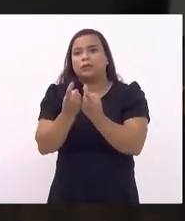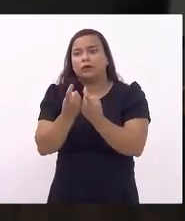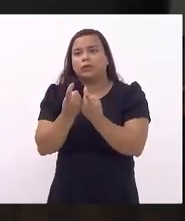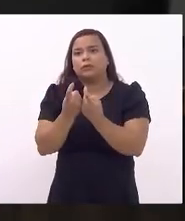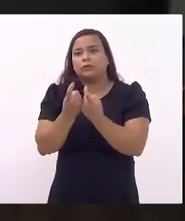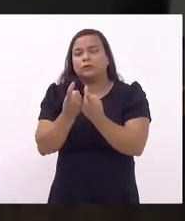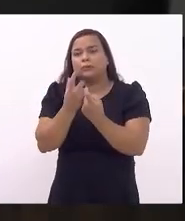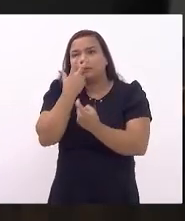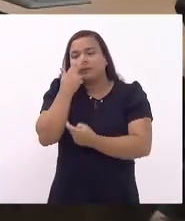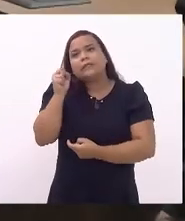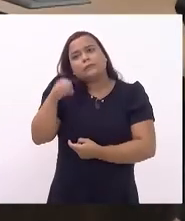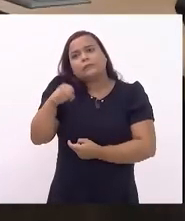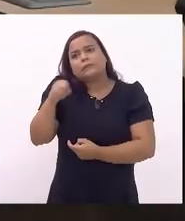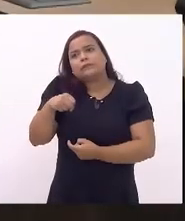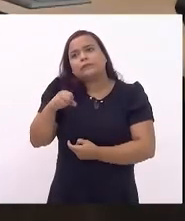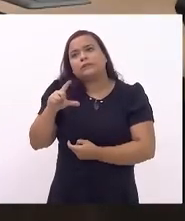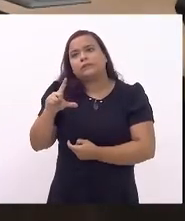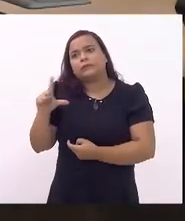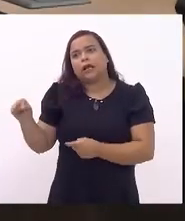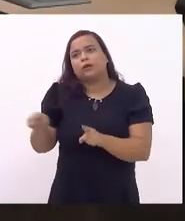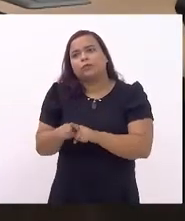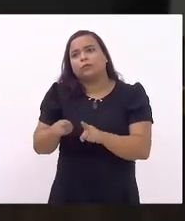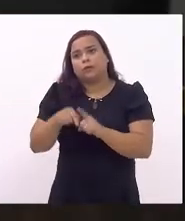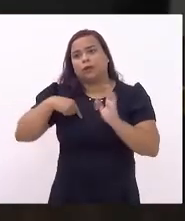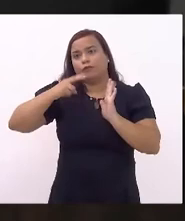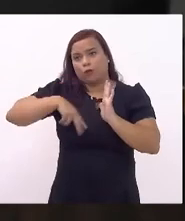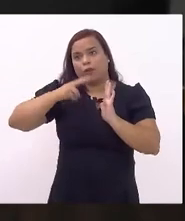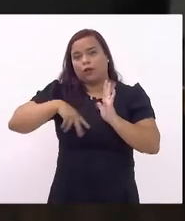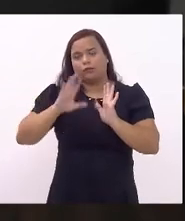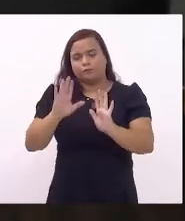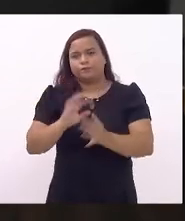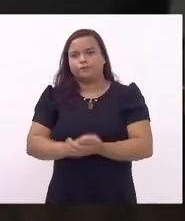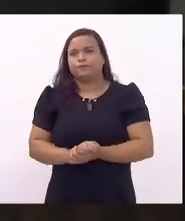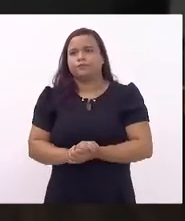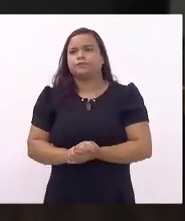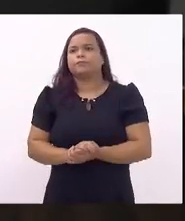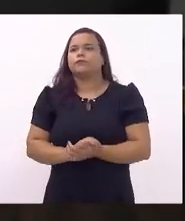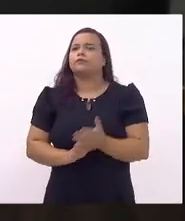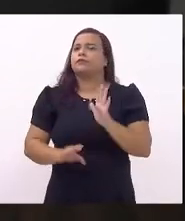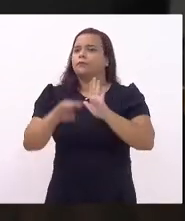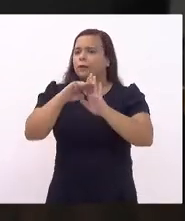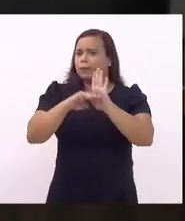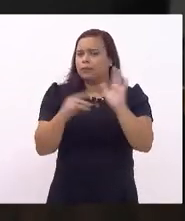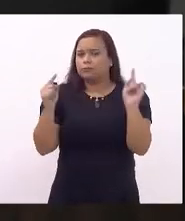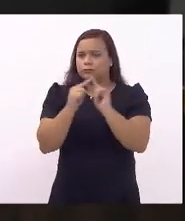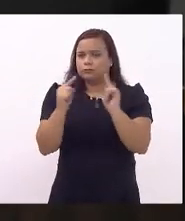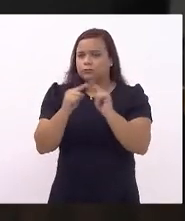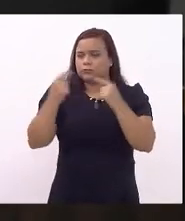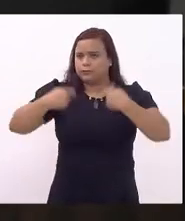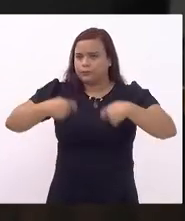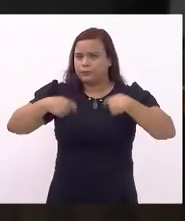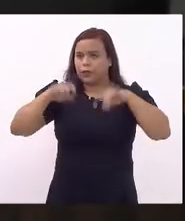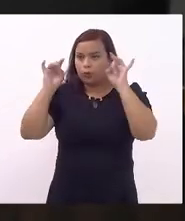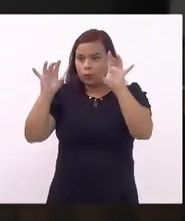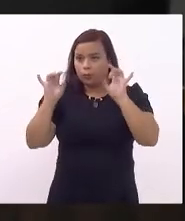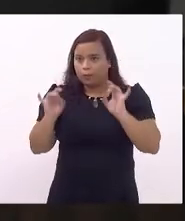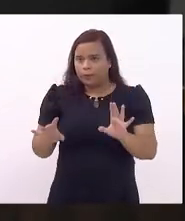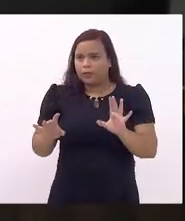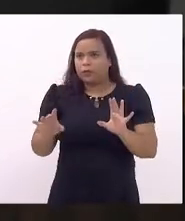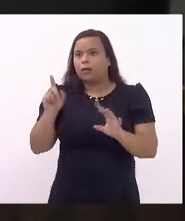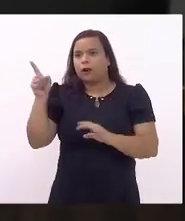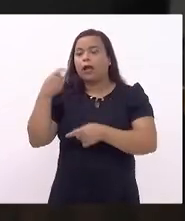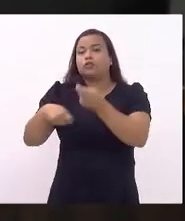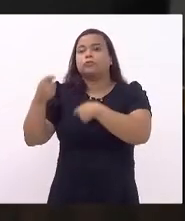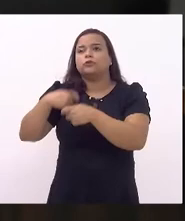sim também, pelo menos nesse parágrafo. Vou ler o parágrafo. Por favor. considera-se outra necessidade a ser cumprida a critério da administração da